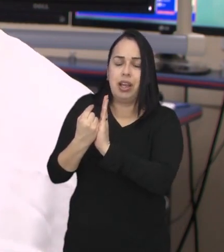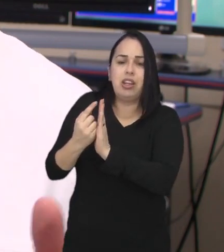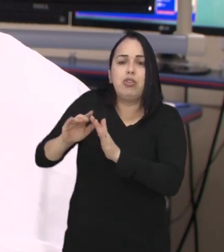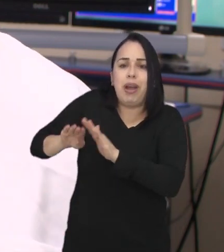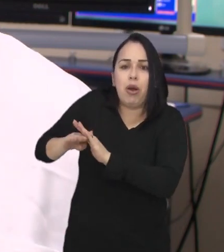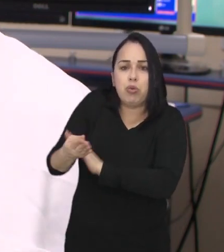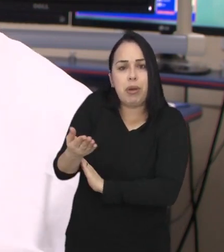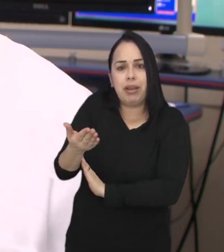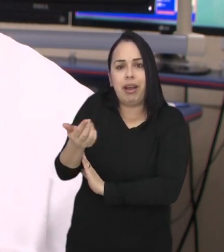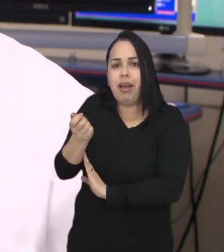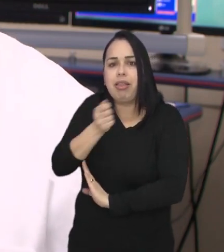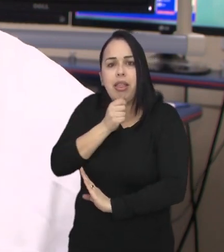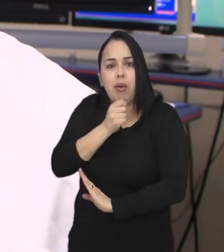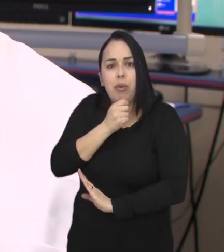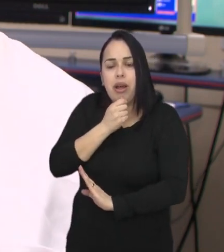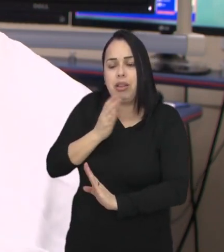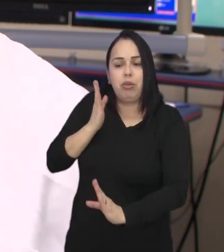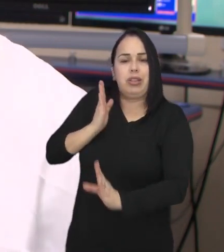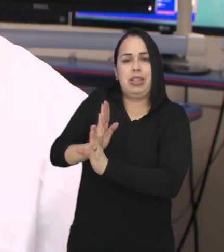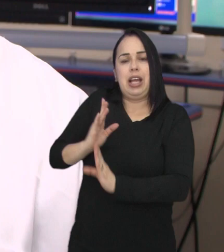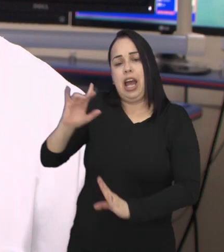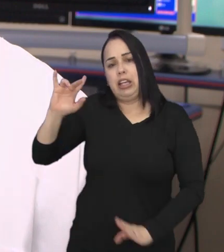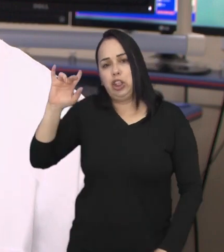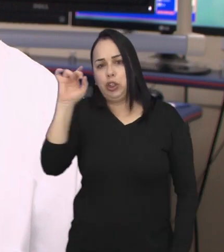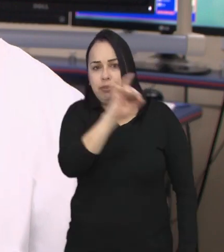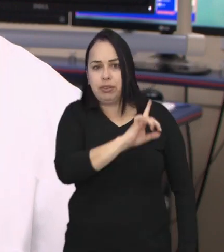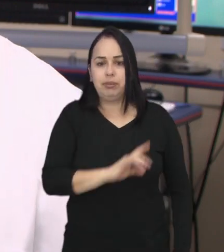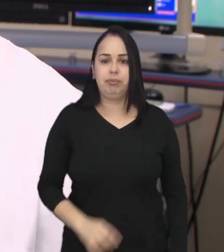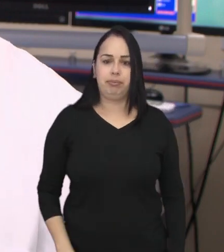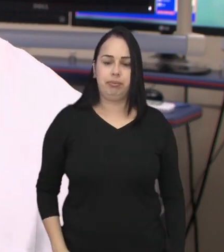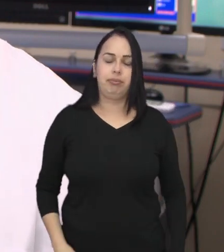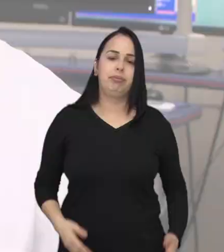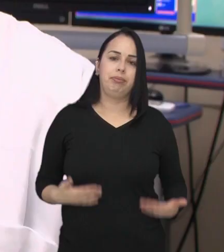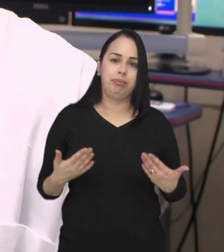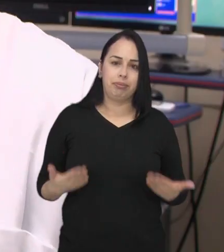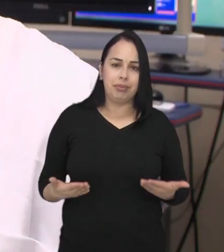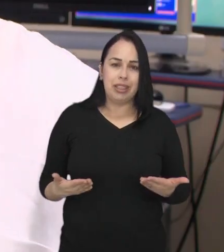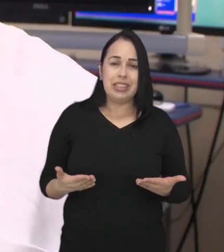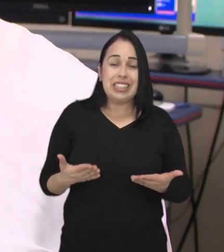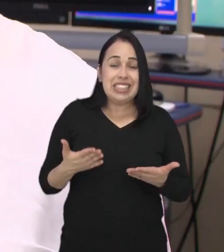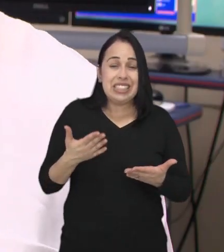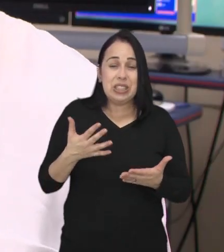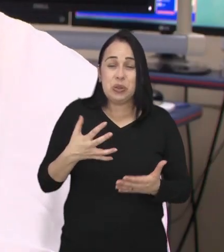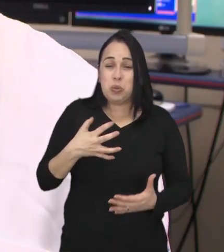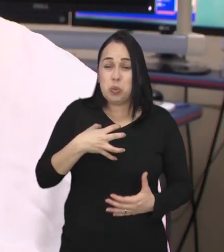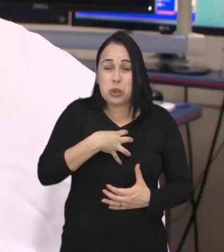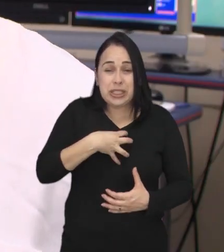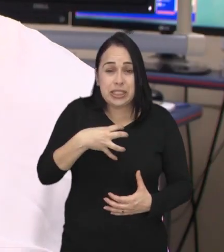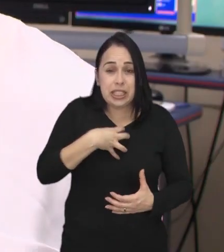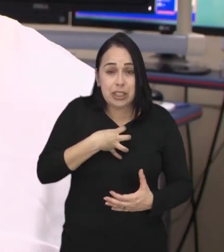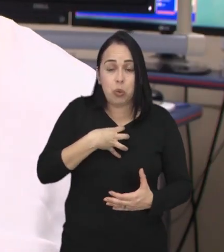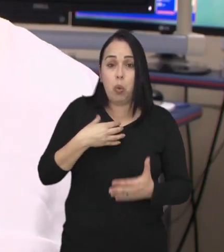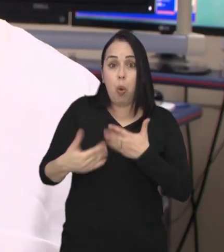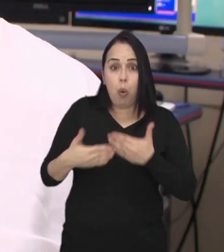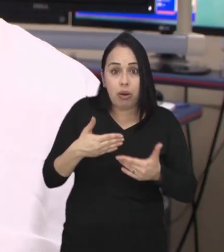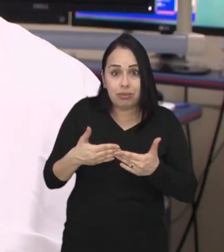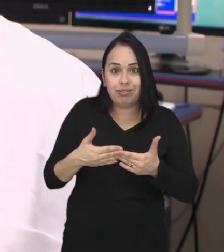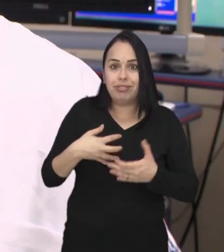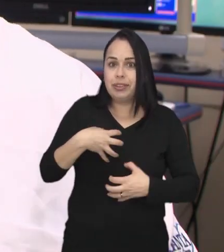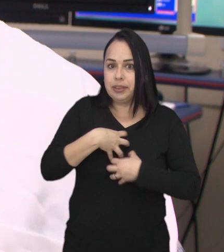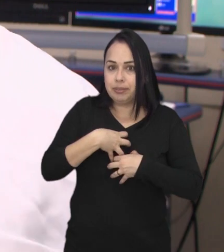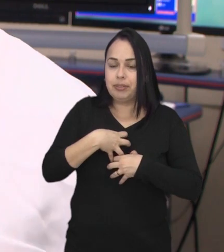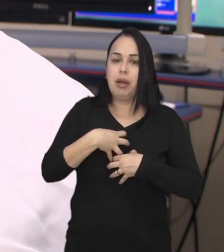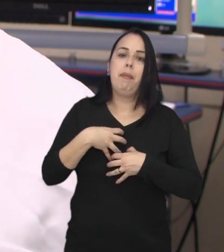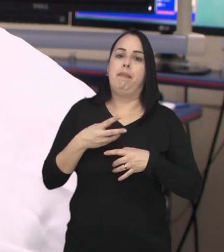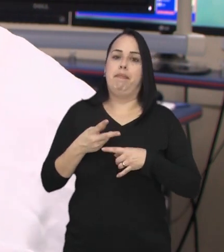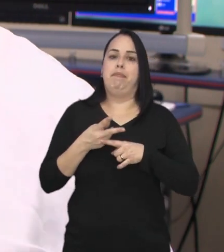tiver habituado a identificar a doença coronária por trás disso. Qualquer sintoma, qualquer sinal,